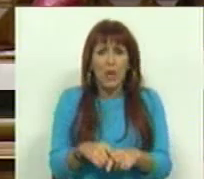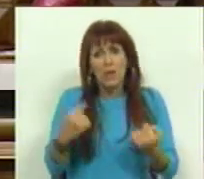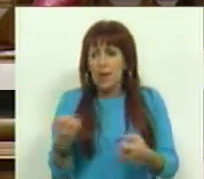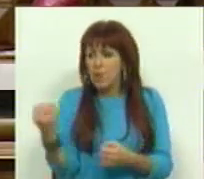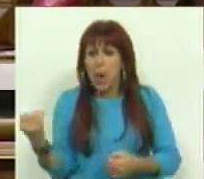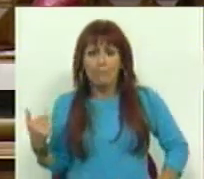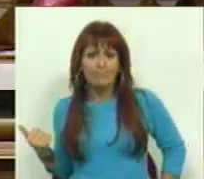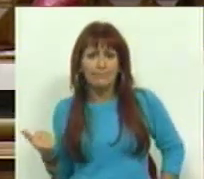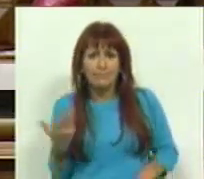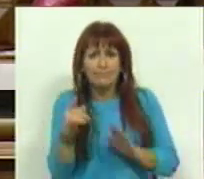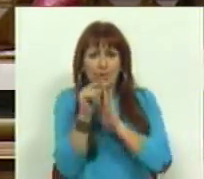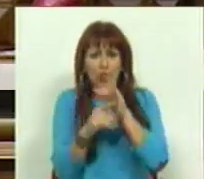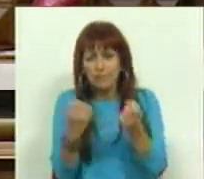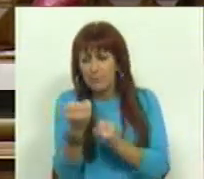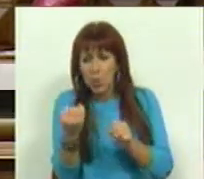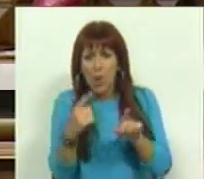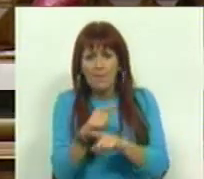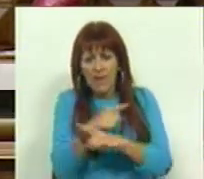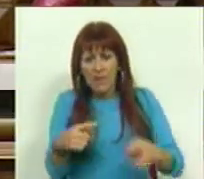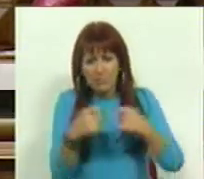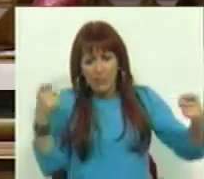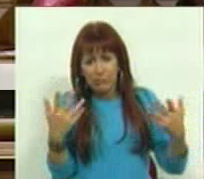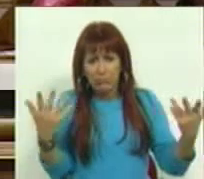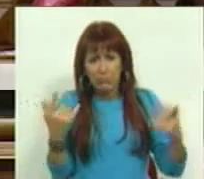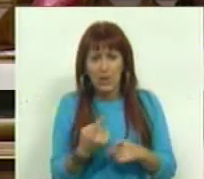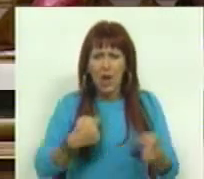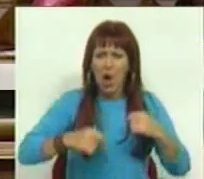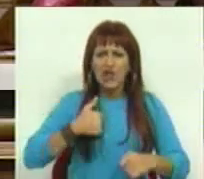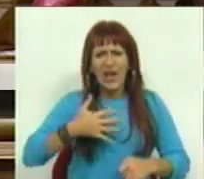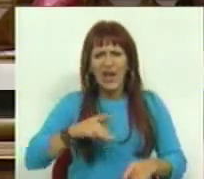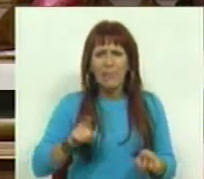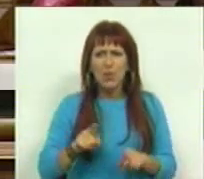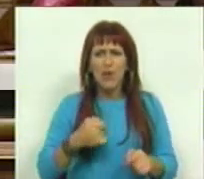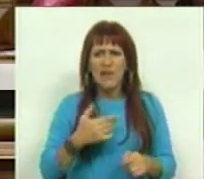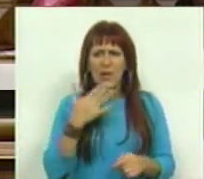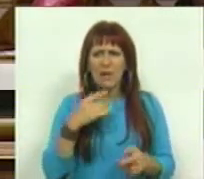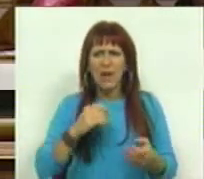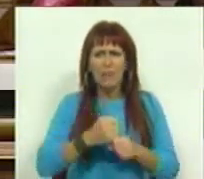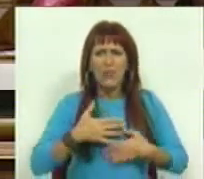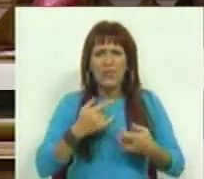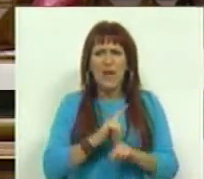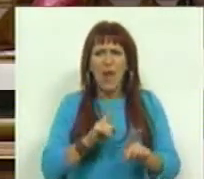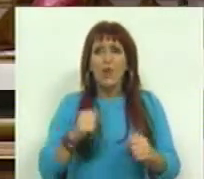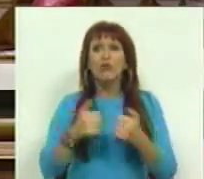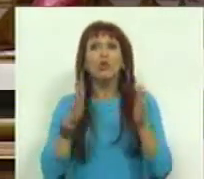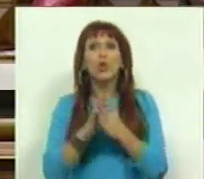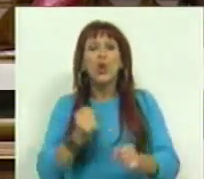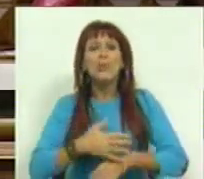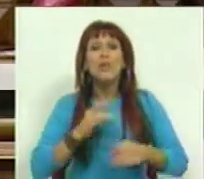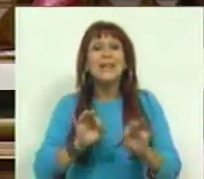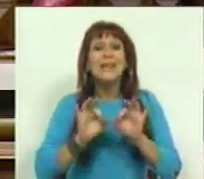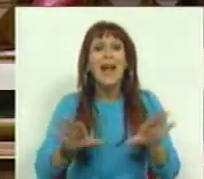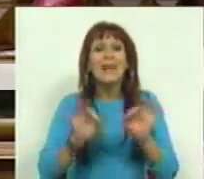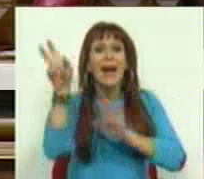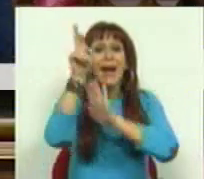estado ausente do Estatuto, tem estado ausente dos impedimentos e da compatibilidade. O que nós queremos não é perseguir nenhuma profissão, mas é que todas as profissões tenham as